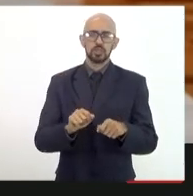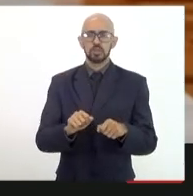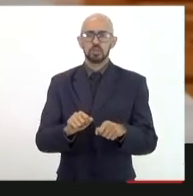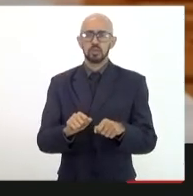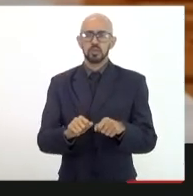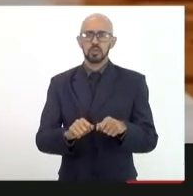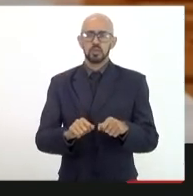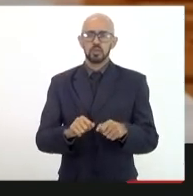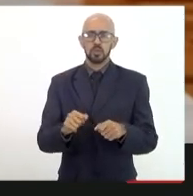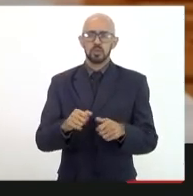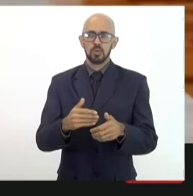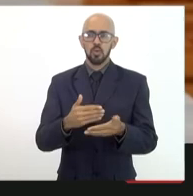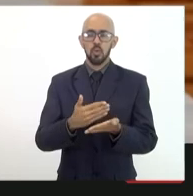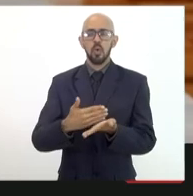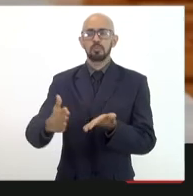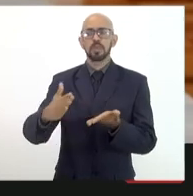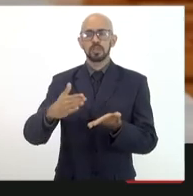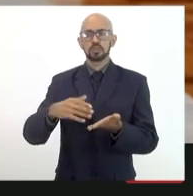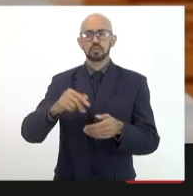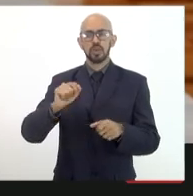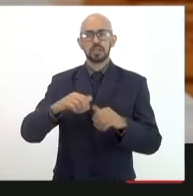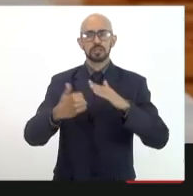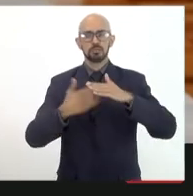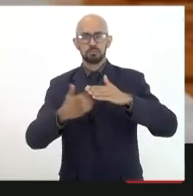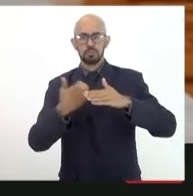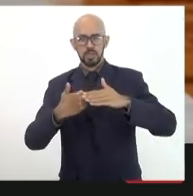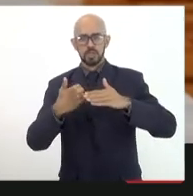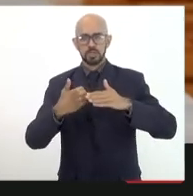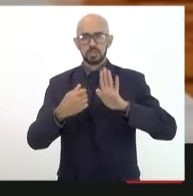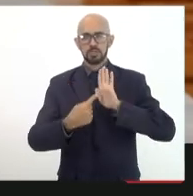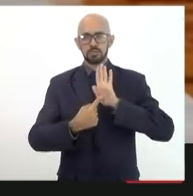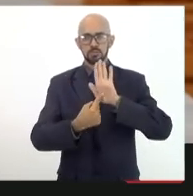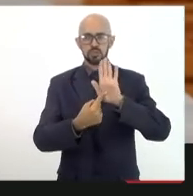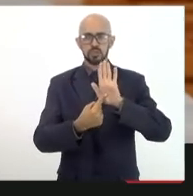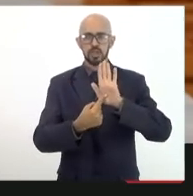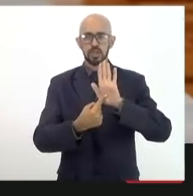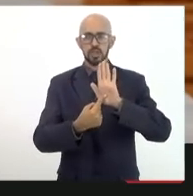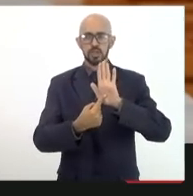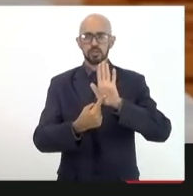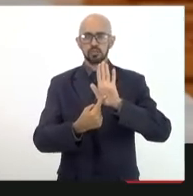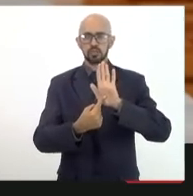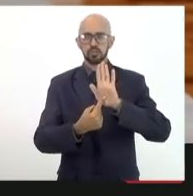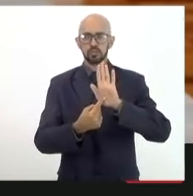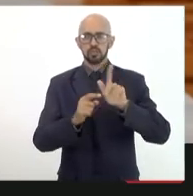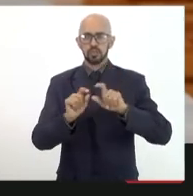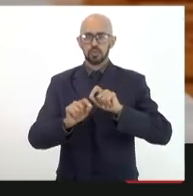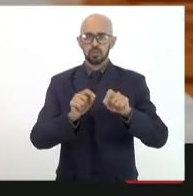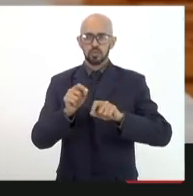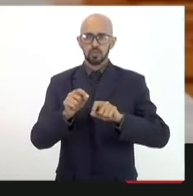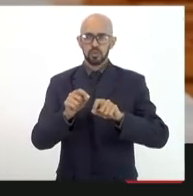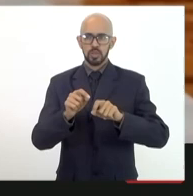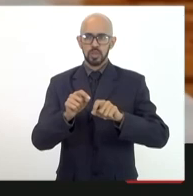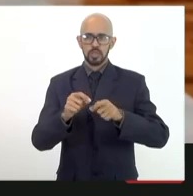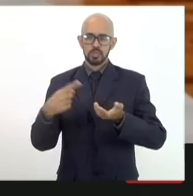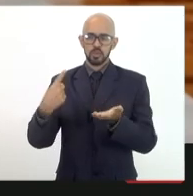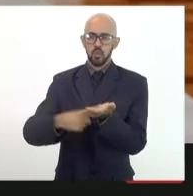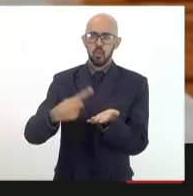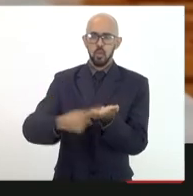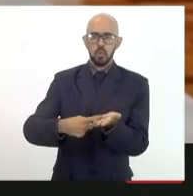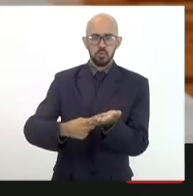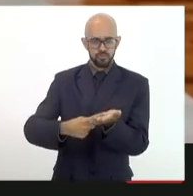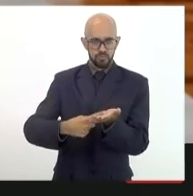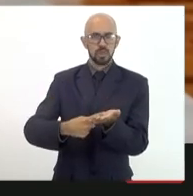da CPI a própria ANP as petroleiras se mostraram se apresentaram para fazer esse convênio para que a pudesse